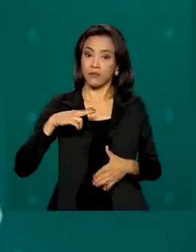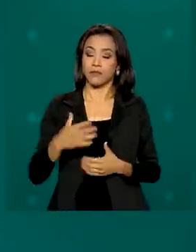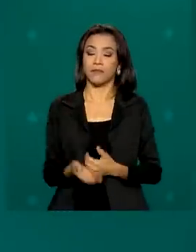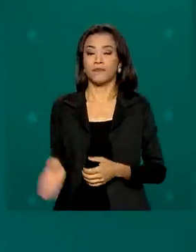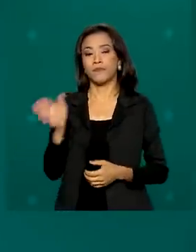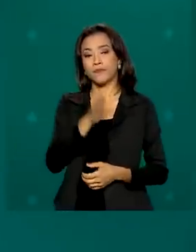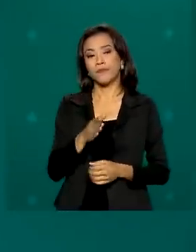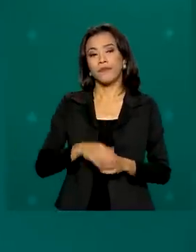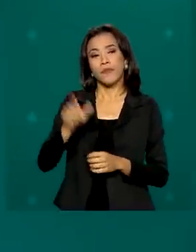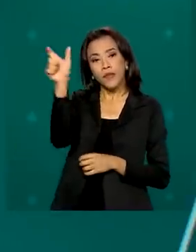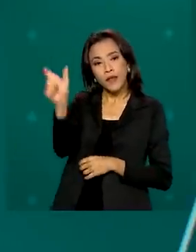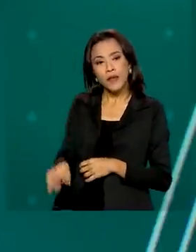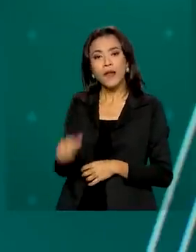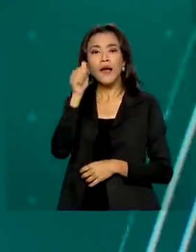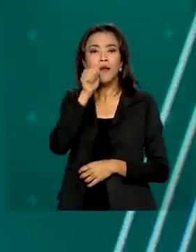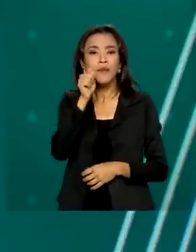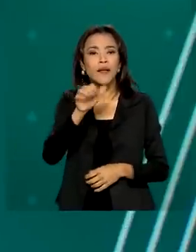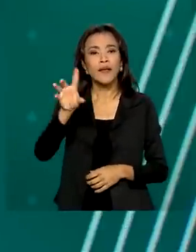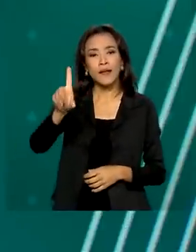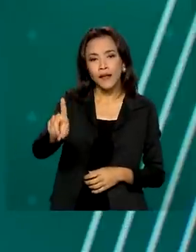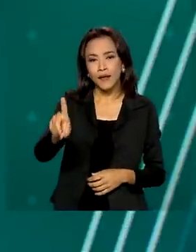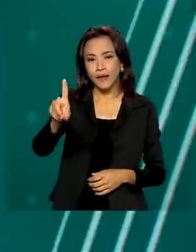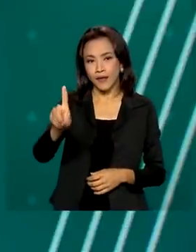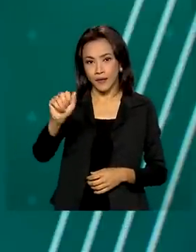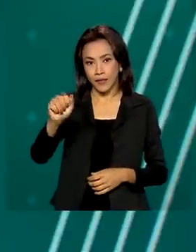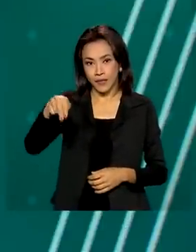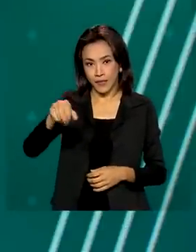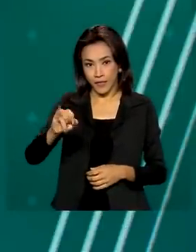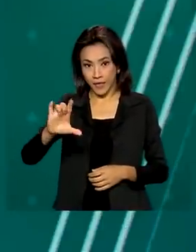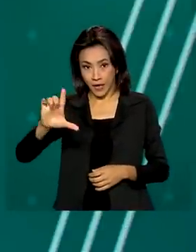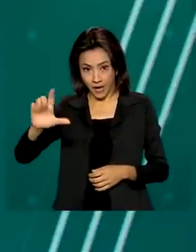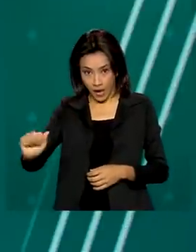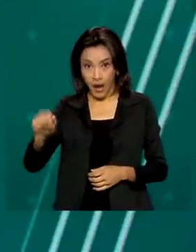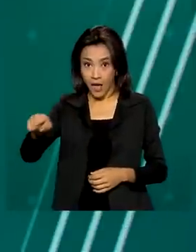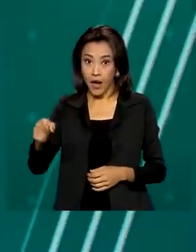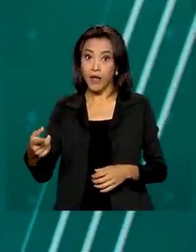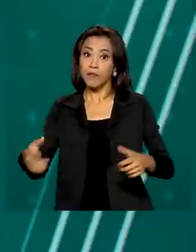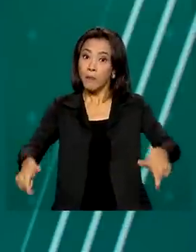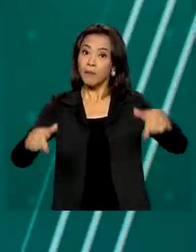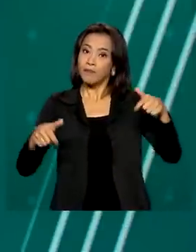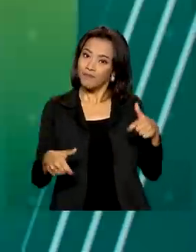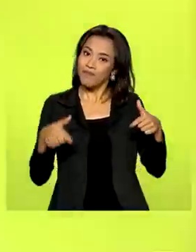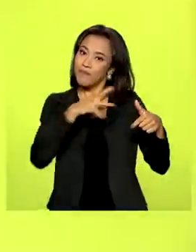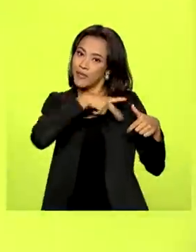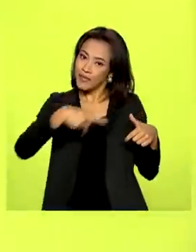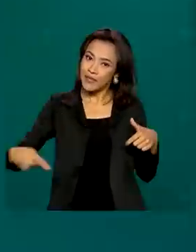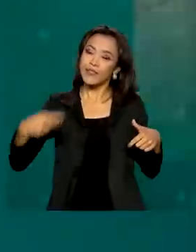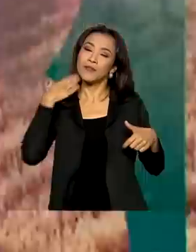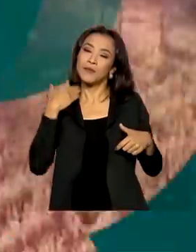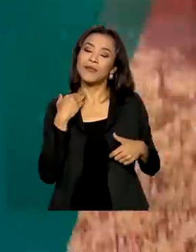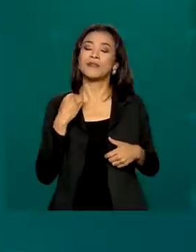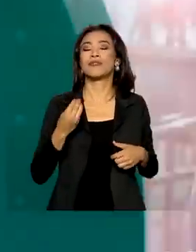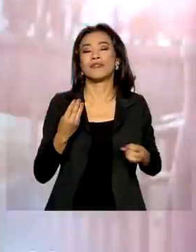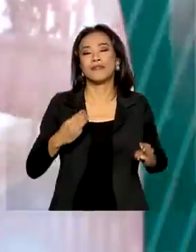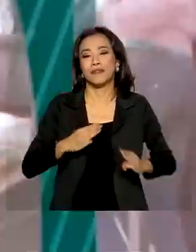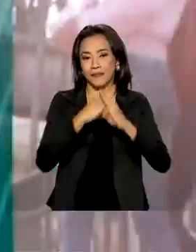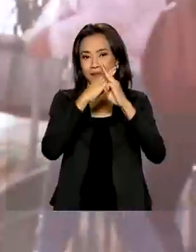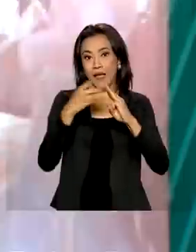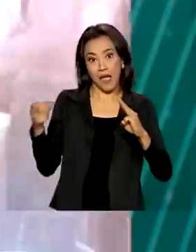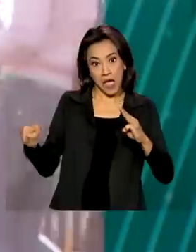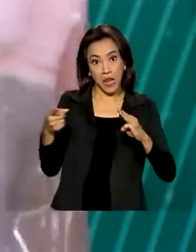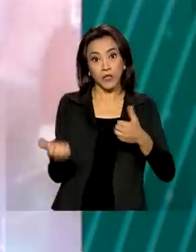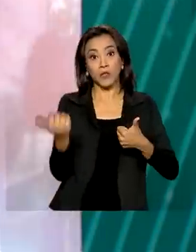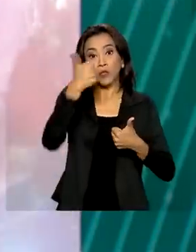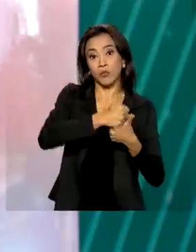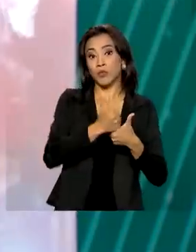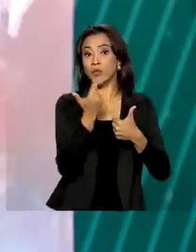Daniela Marques, nova presidente da Caixa Econômica Federal, tomou posse nesta terça-feira em Brasília. Ela assumiu o cargo no